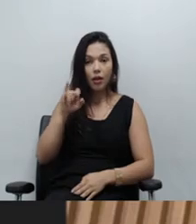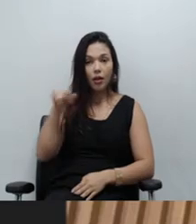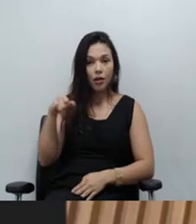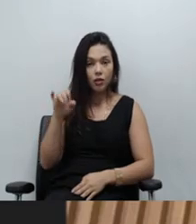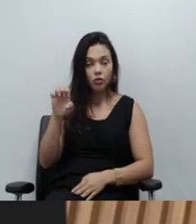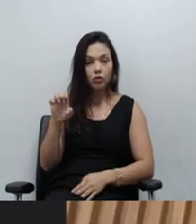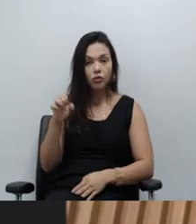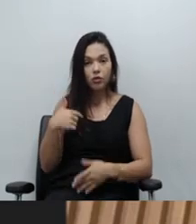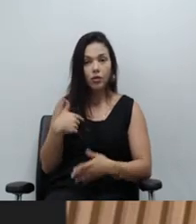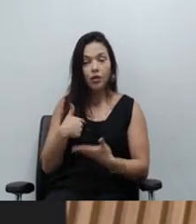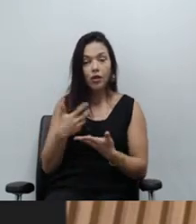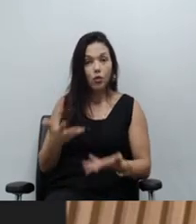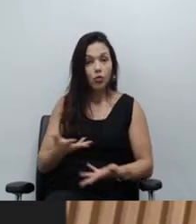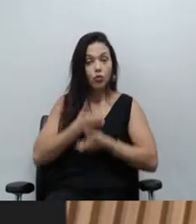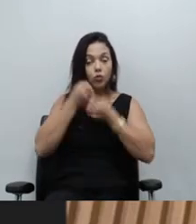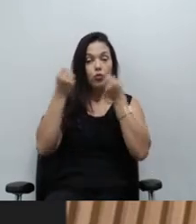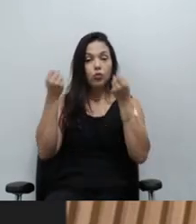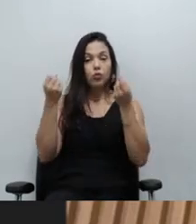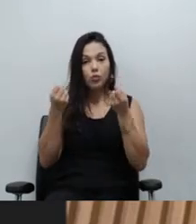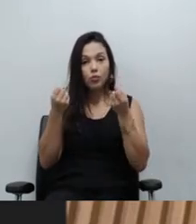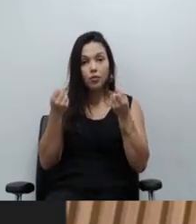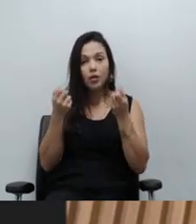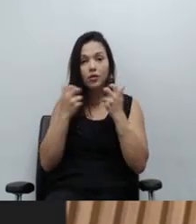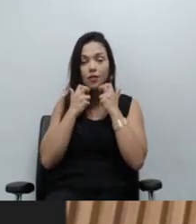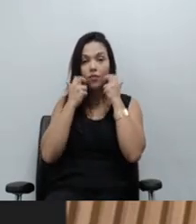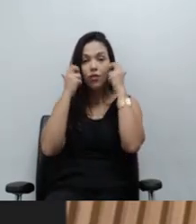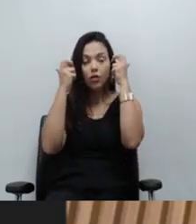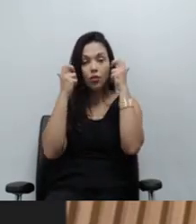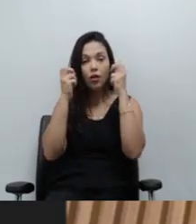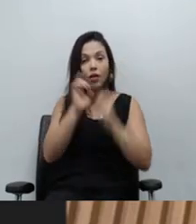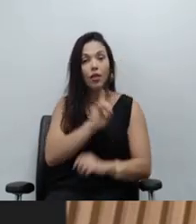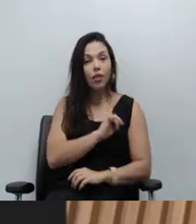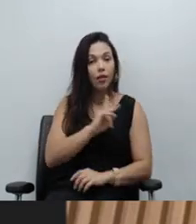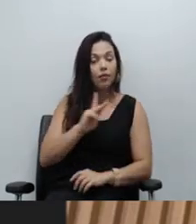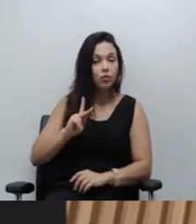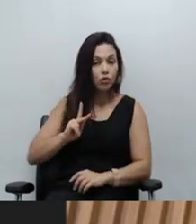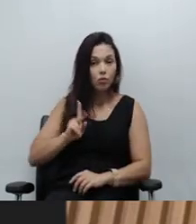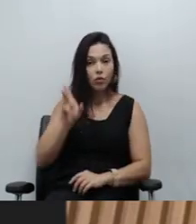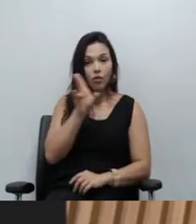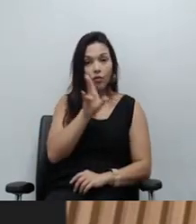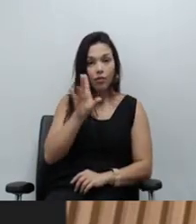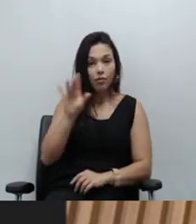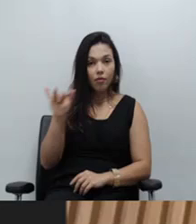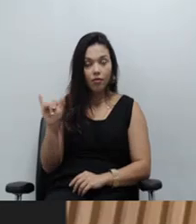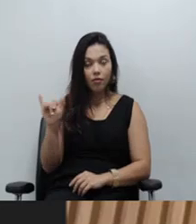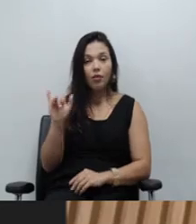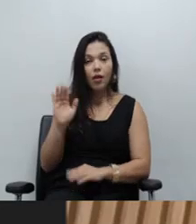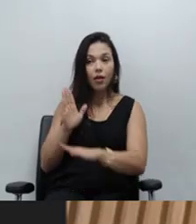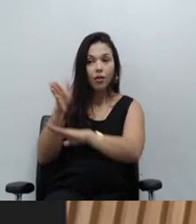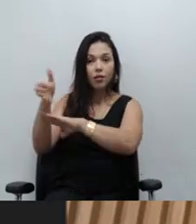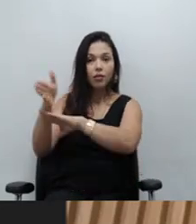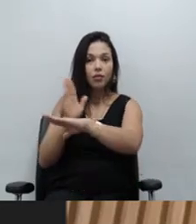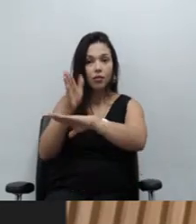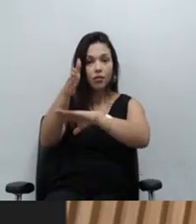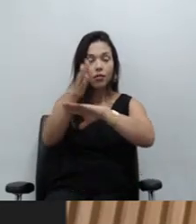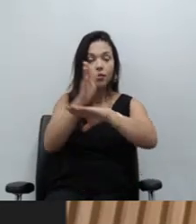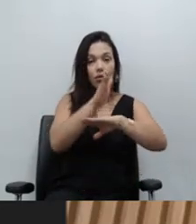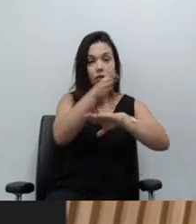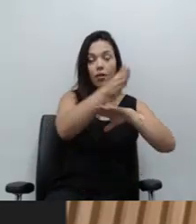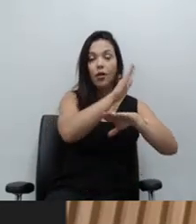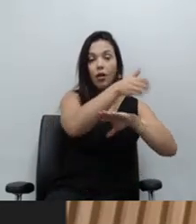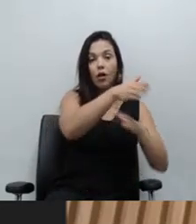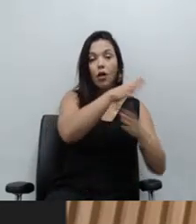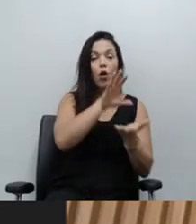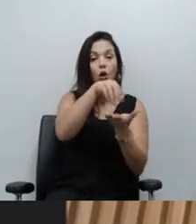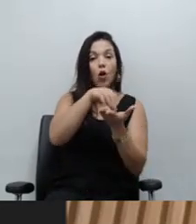muita tristeza, surpresa e vergonha a notícia de que a Defensoria Pública vai chegar em algumas comarcas sem atuação na infância e